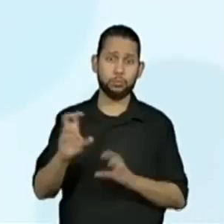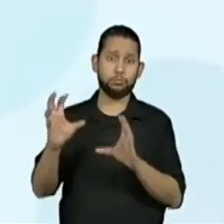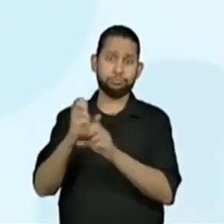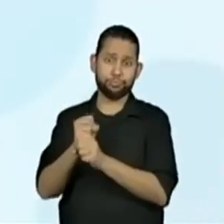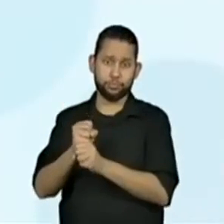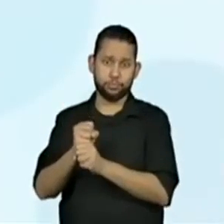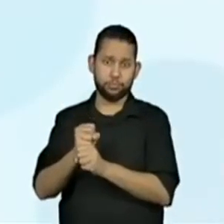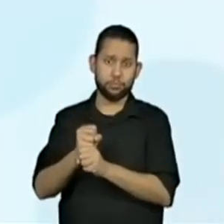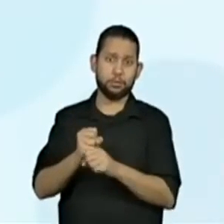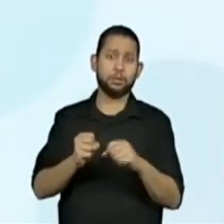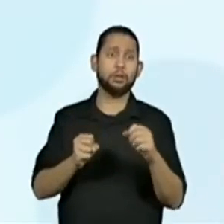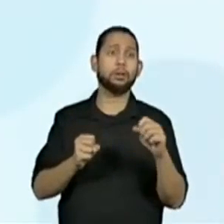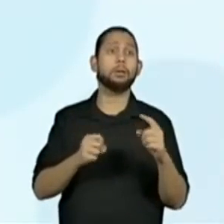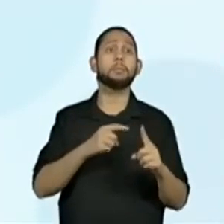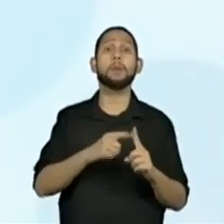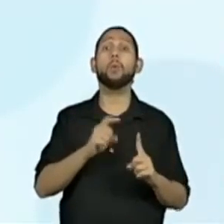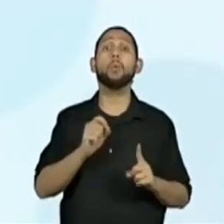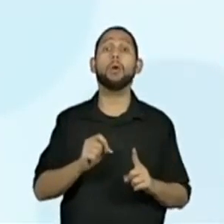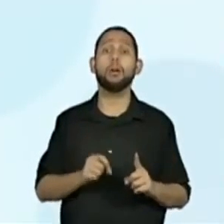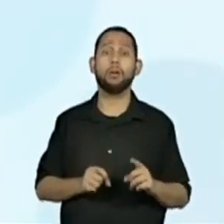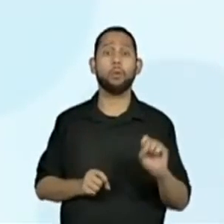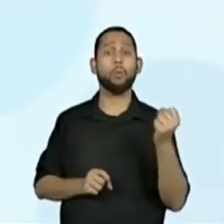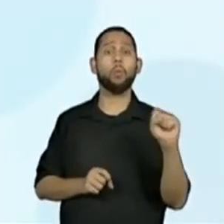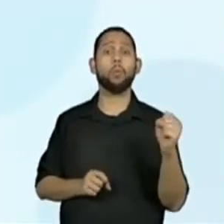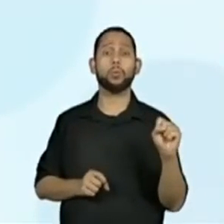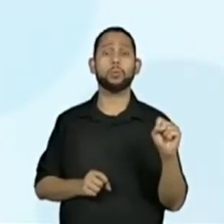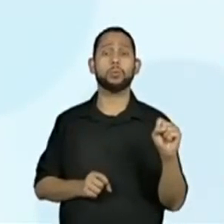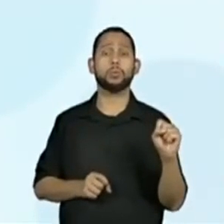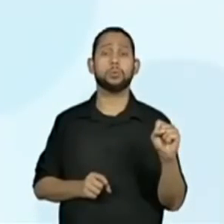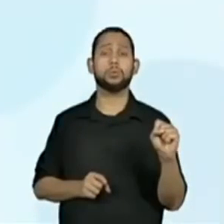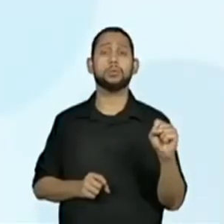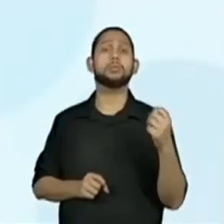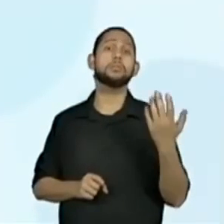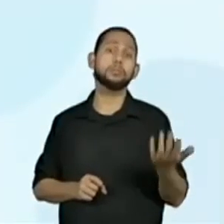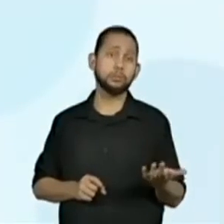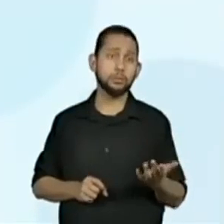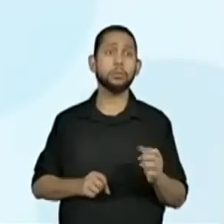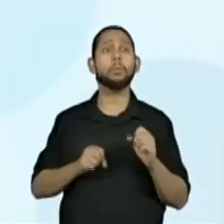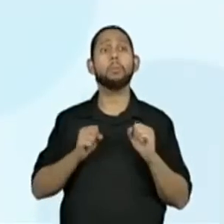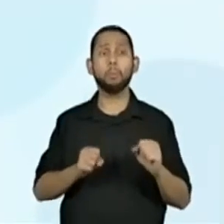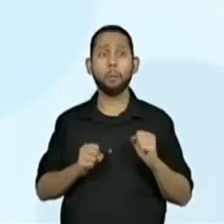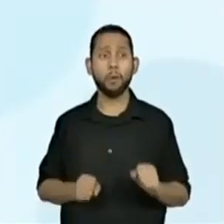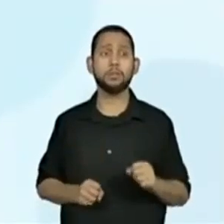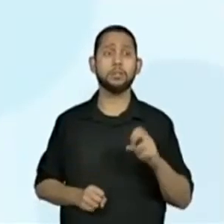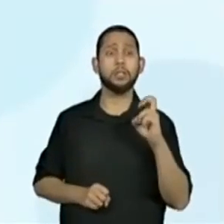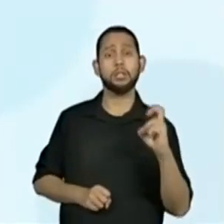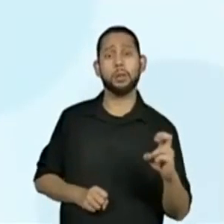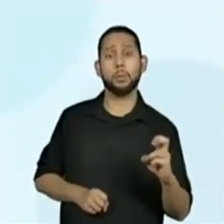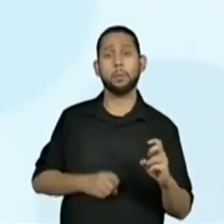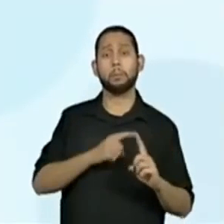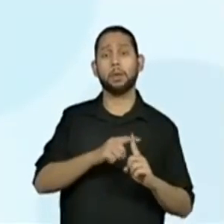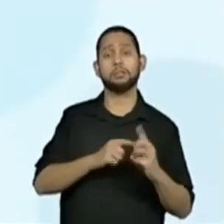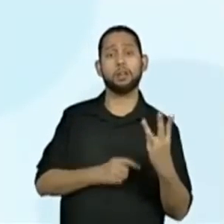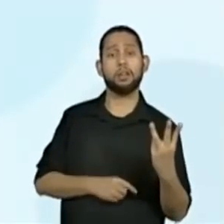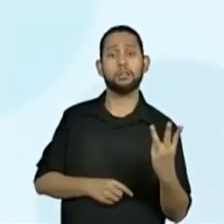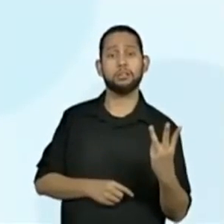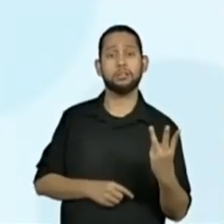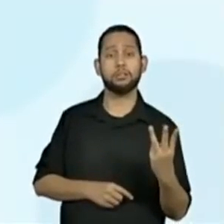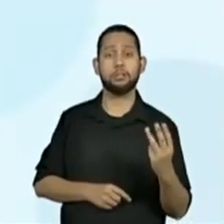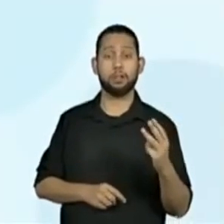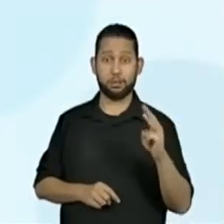mais... Também vou desmembrar o 8. O 8, não posso considerar que é 5 mais 3?